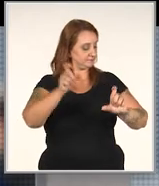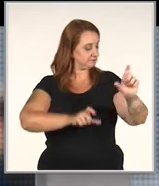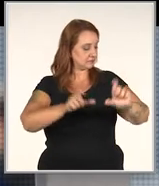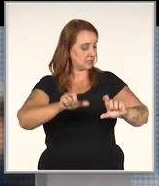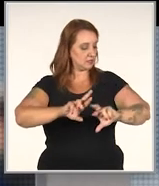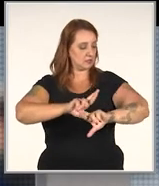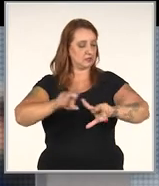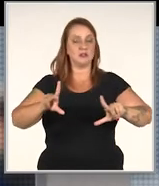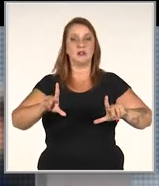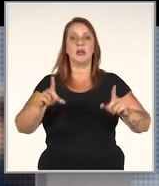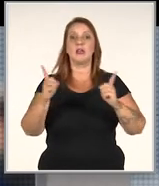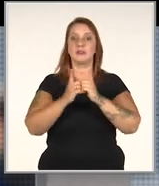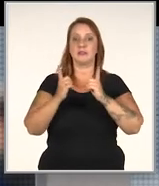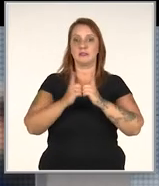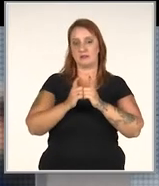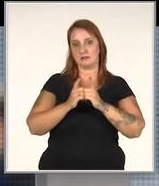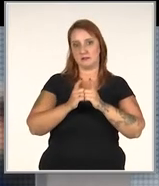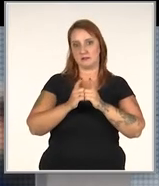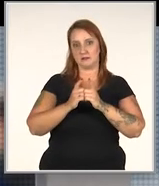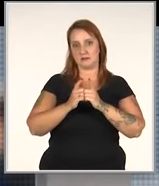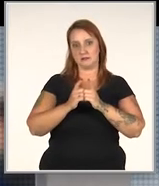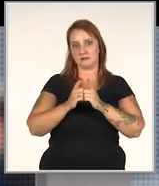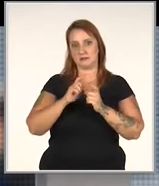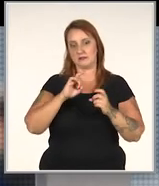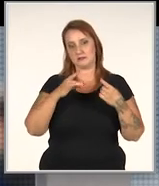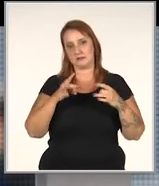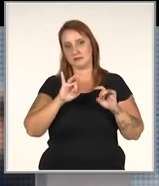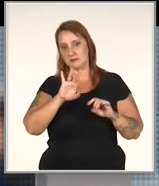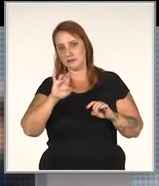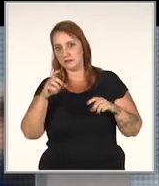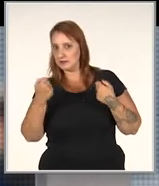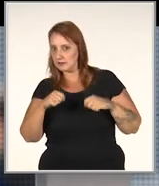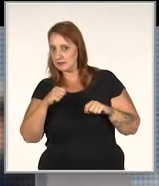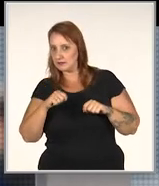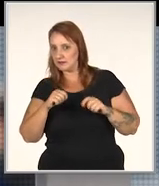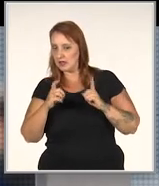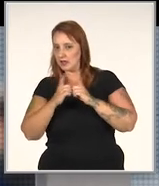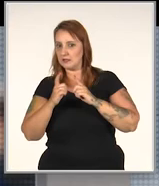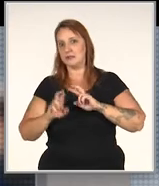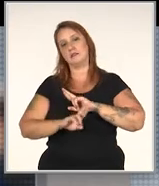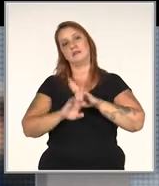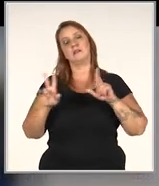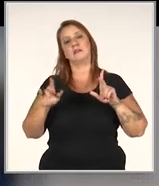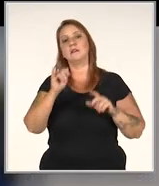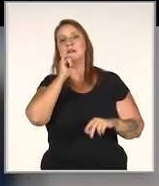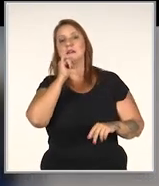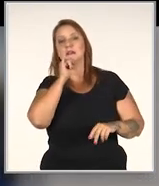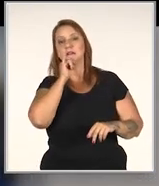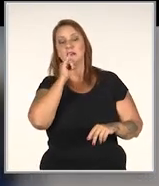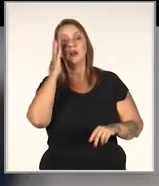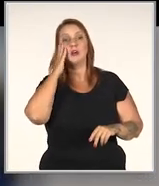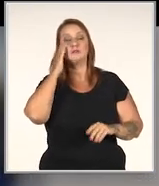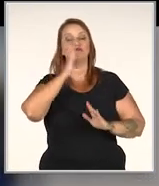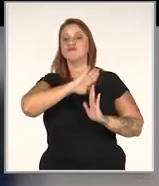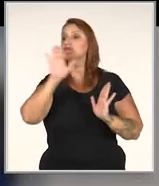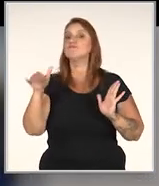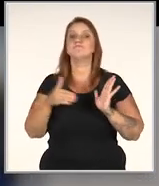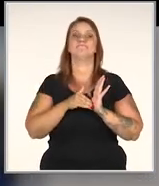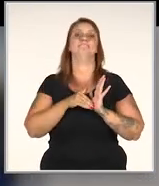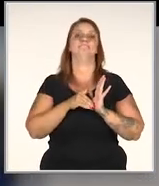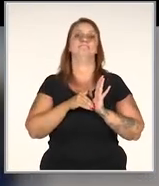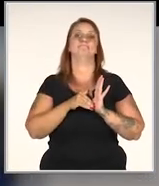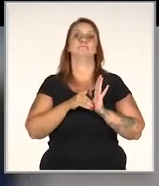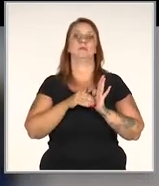perfis aí, durante o atendimento? Olha, cada um deles precisa de um atendimento diferente, não tem como. Por exemplo, o sabe tudo,